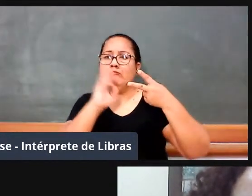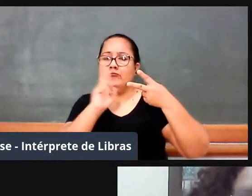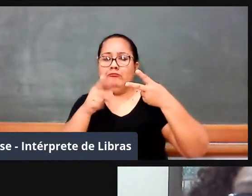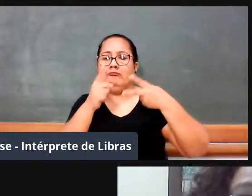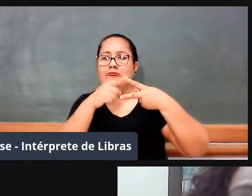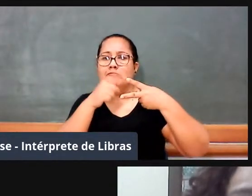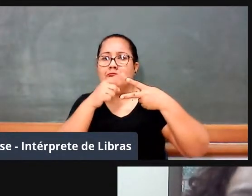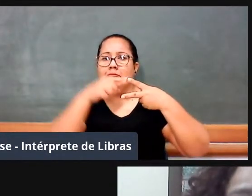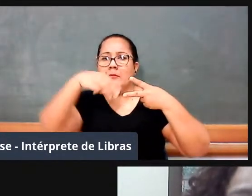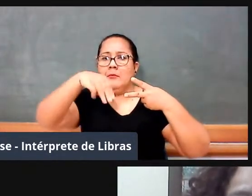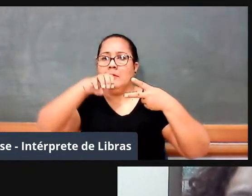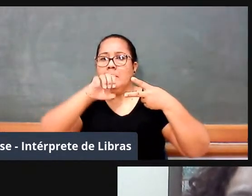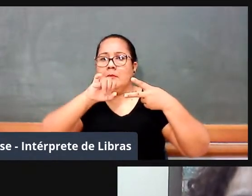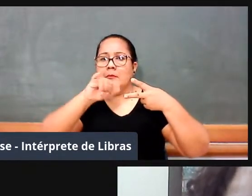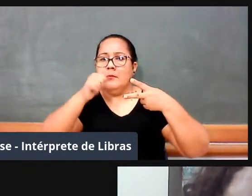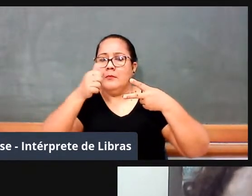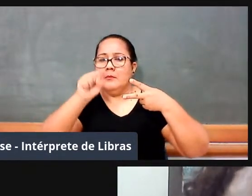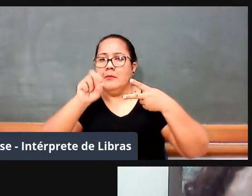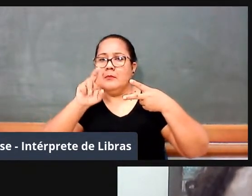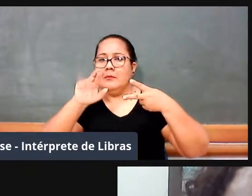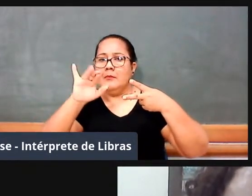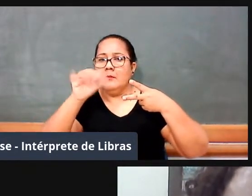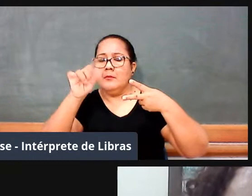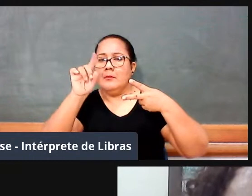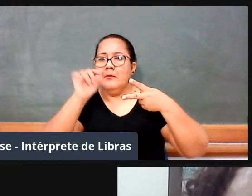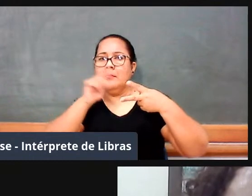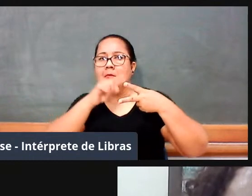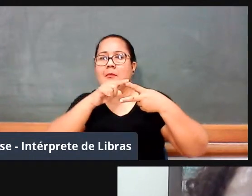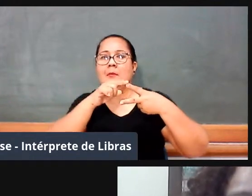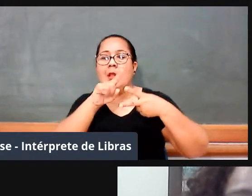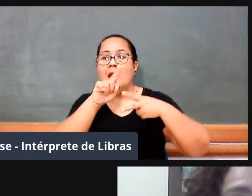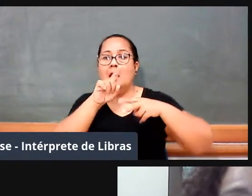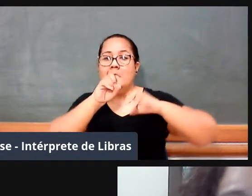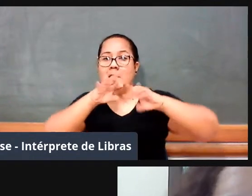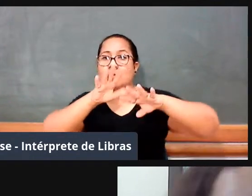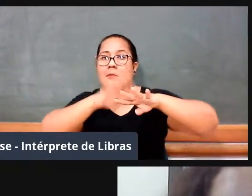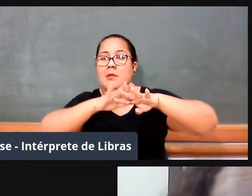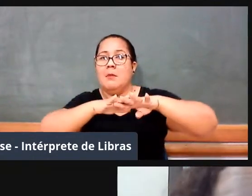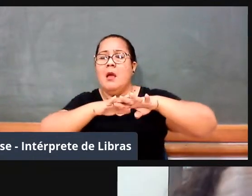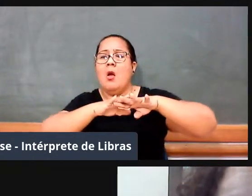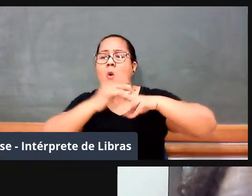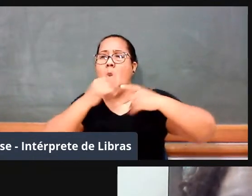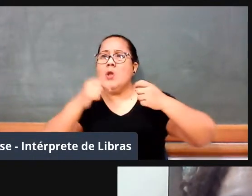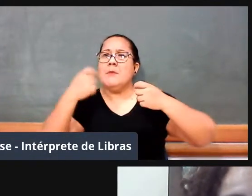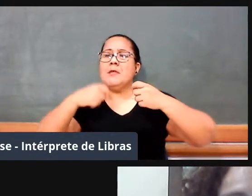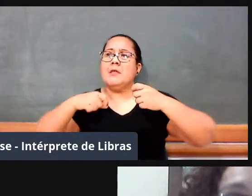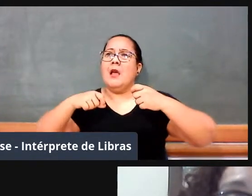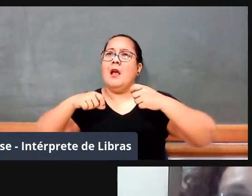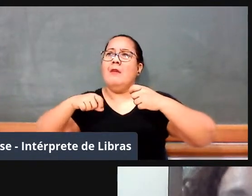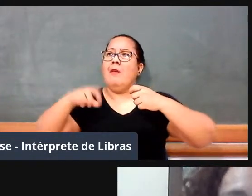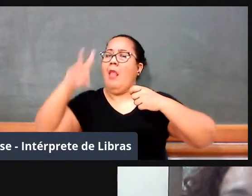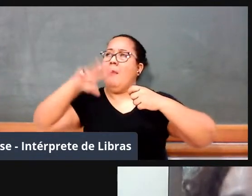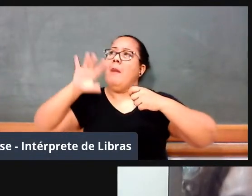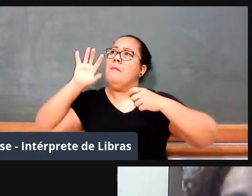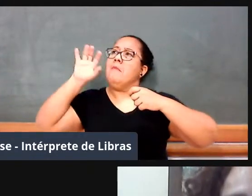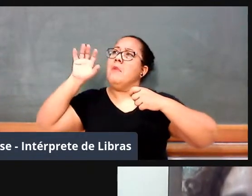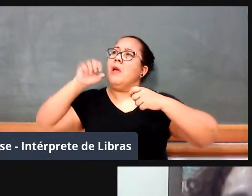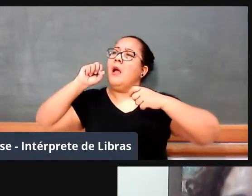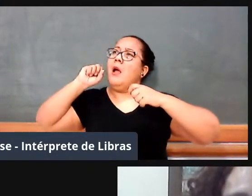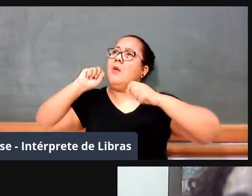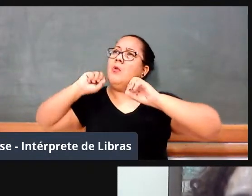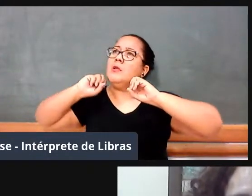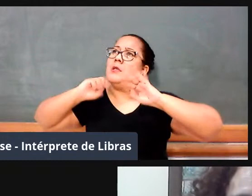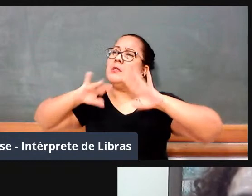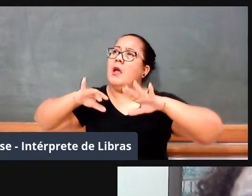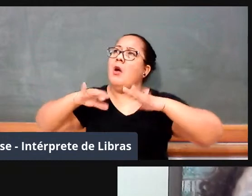Ricarda, é que se há algo que precisamos resgatar no ensino da matemática e que estamos esquecendo, ou se há algo que já foi